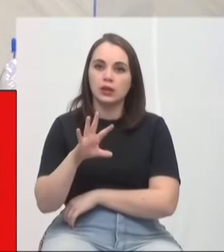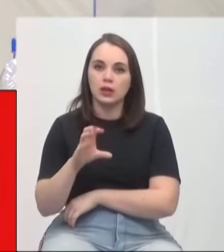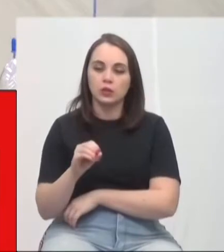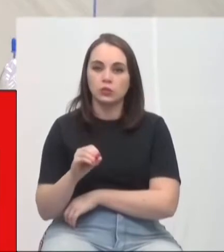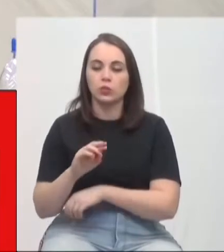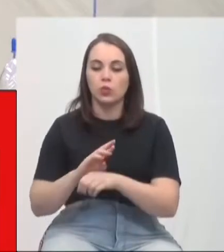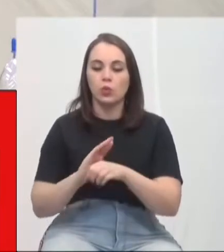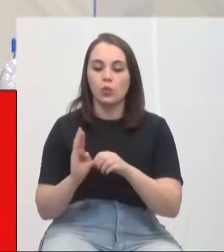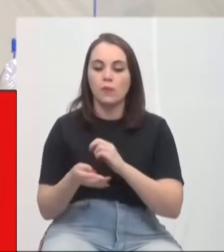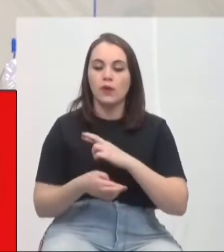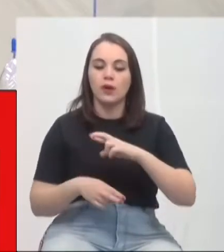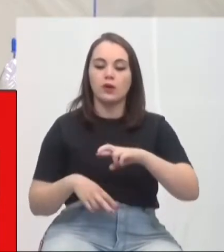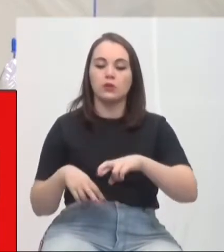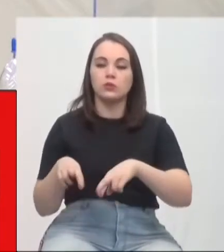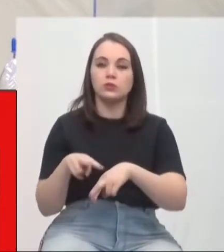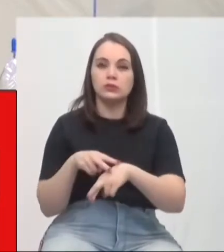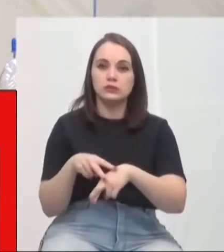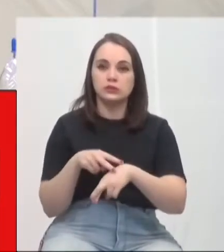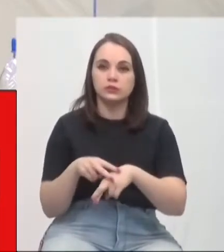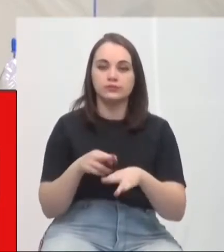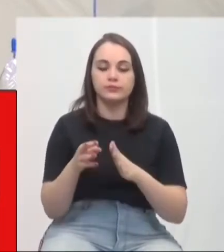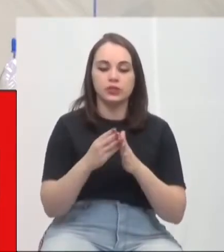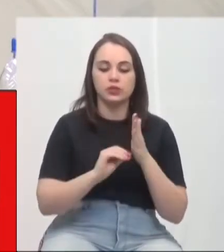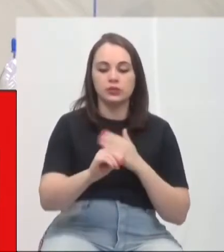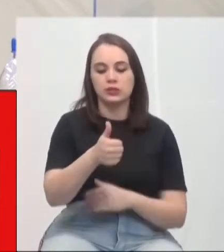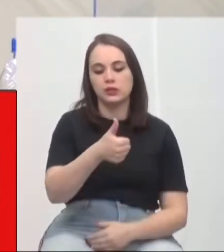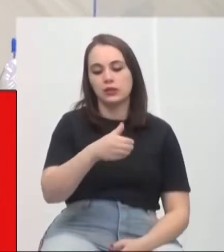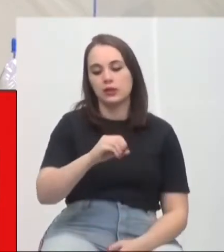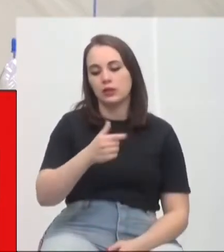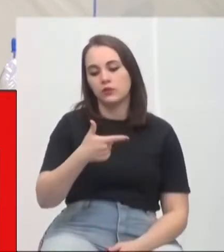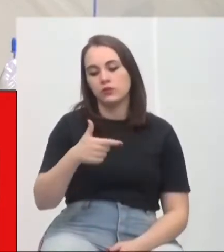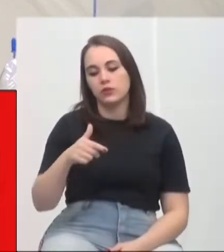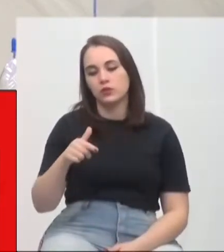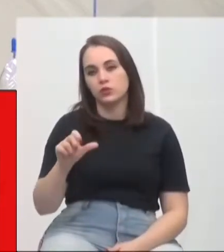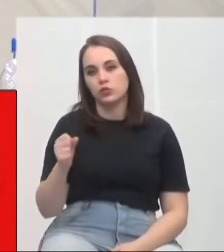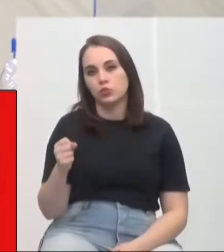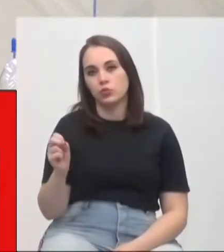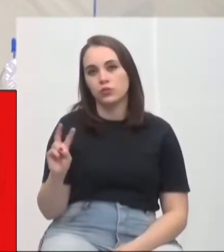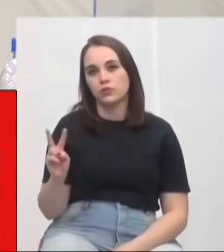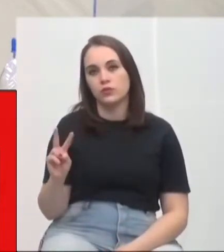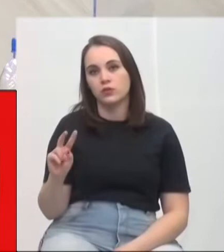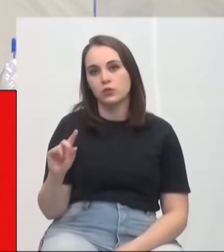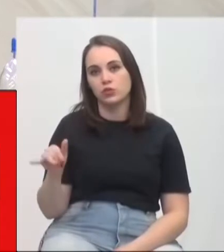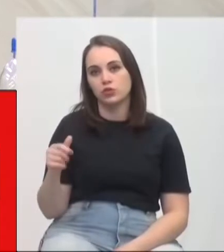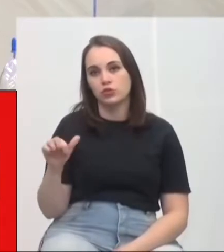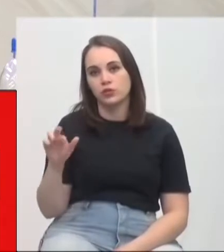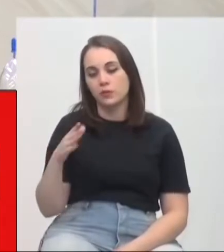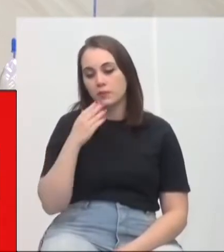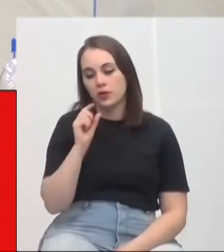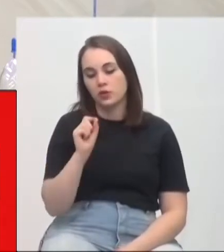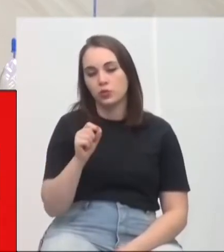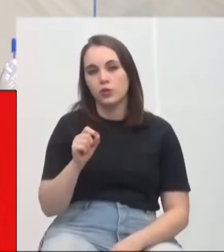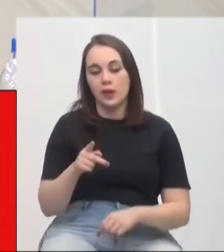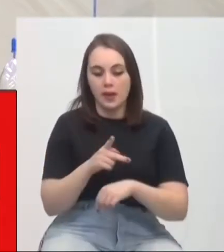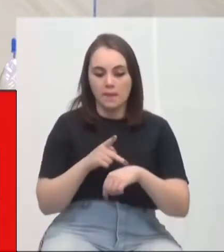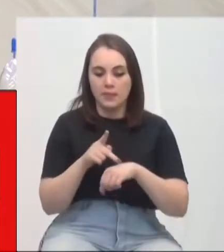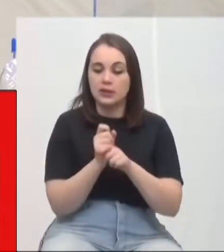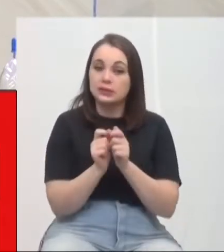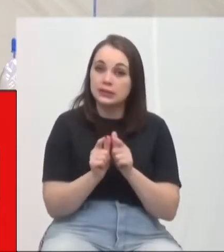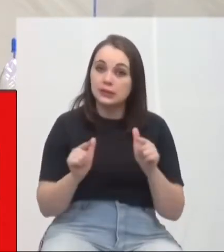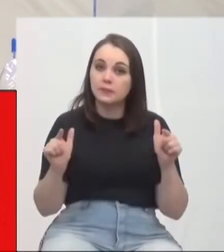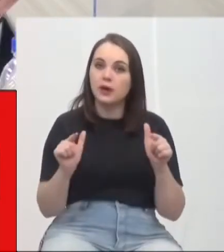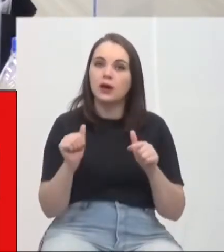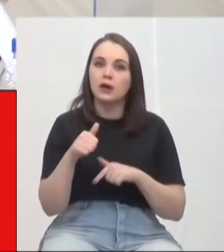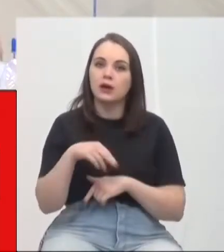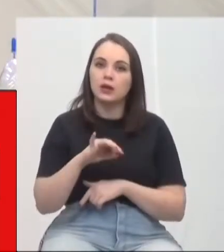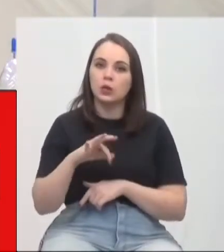Verde. Indicação 10, 28, 20, 21, autora, vereador Pastor Jair Augusto Alexandre, limpeza na Praça Antônio de Assis Gonçalves, no